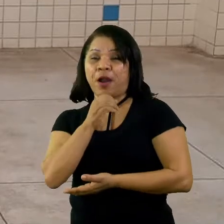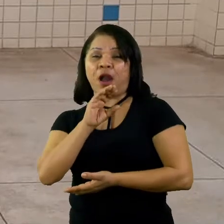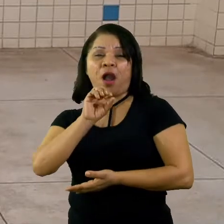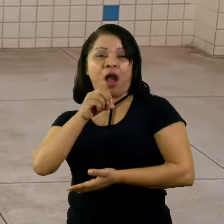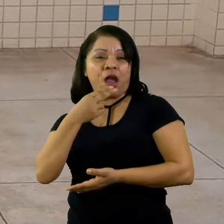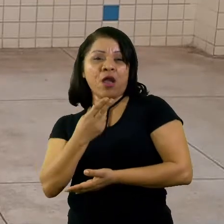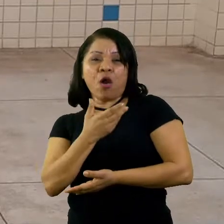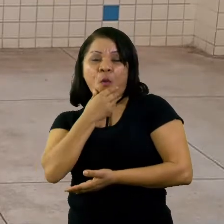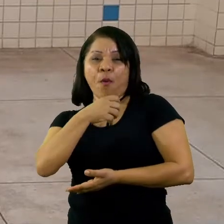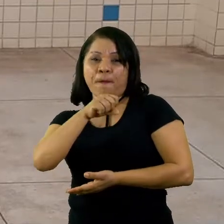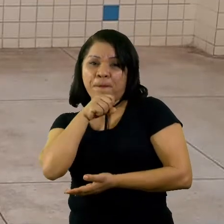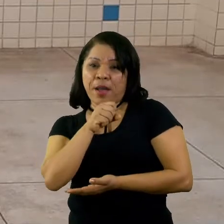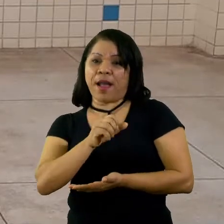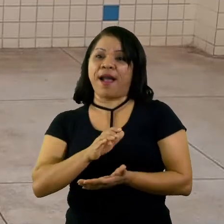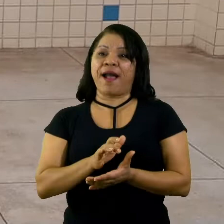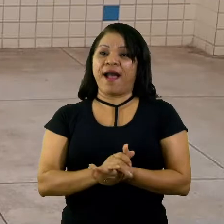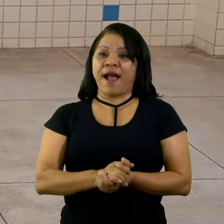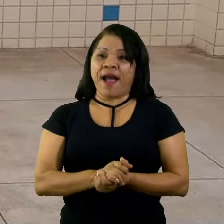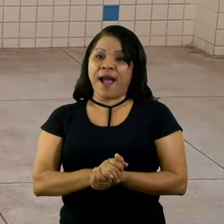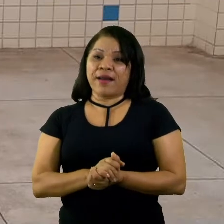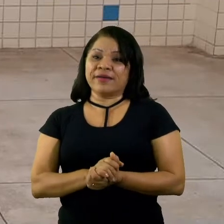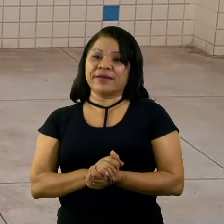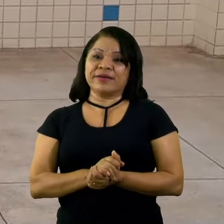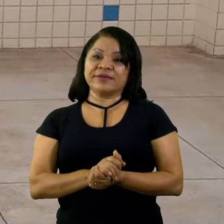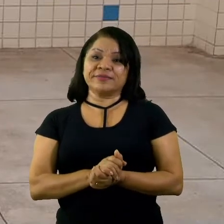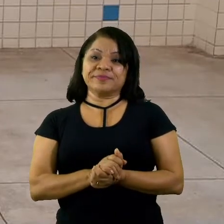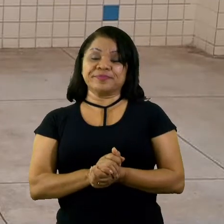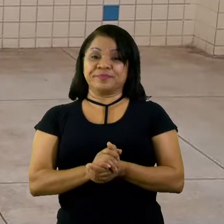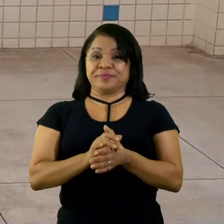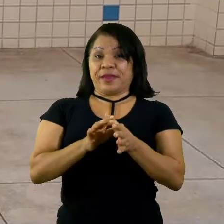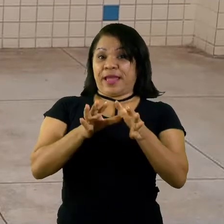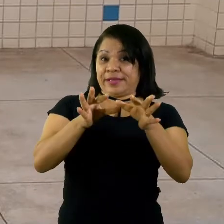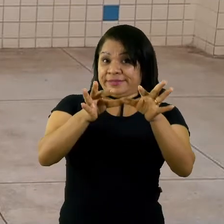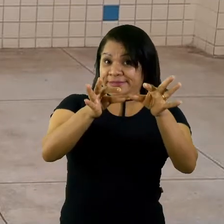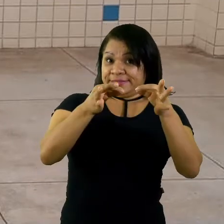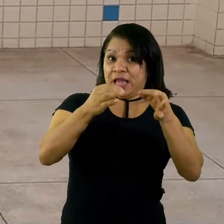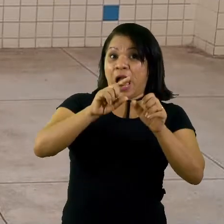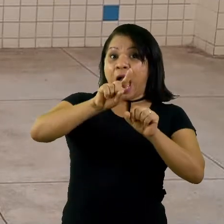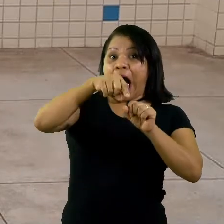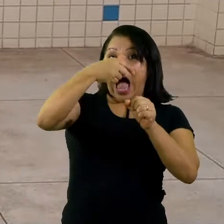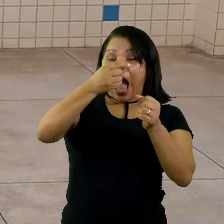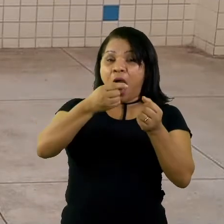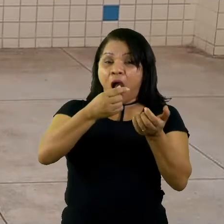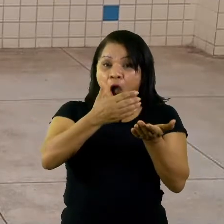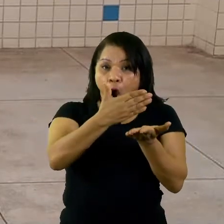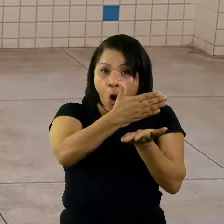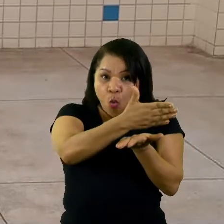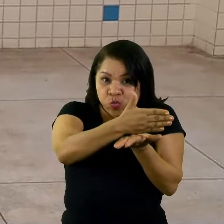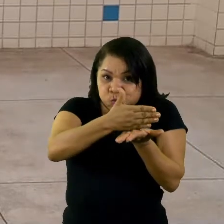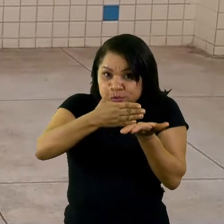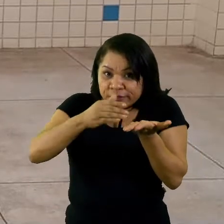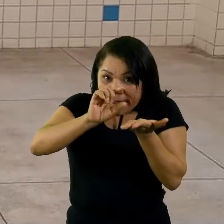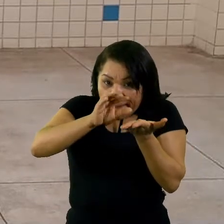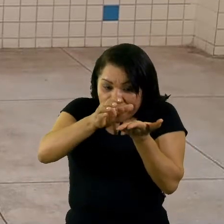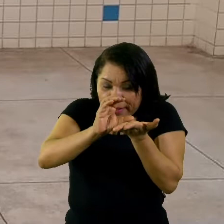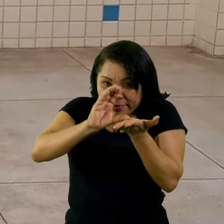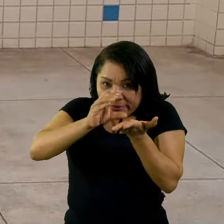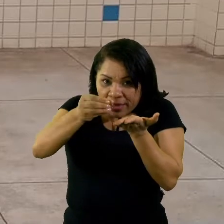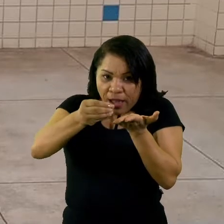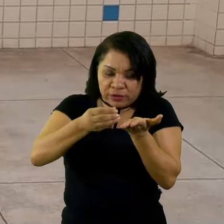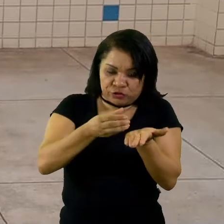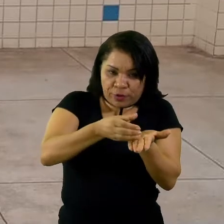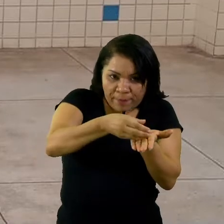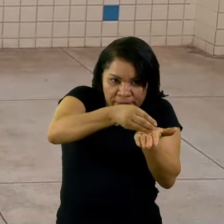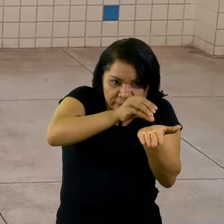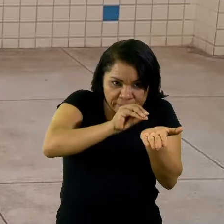responsável segurar a outra metade. Ó, a outra metade. O papai e a